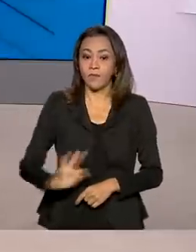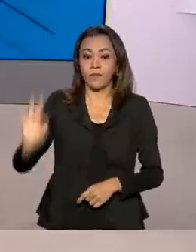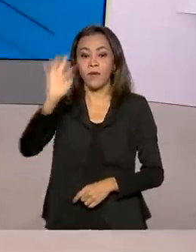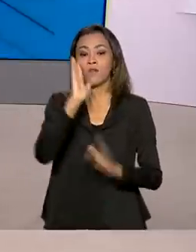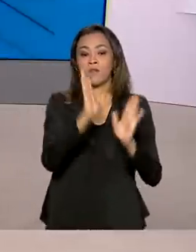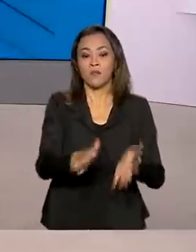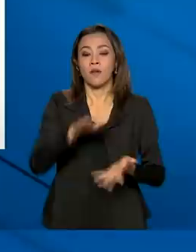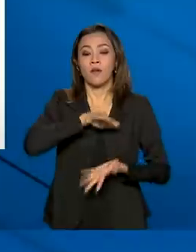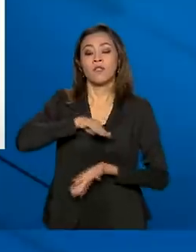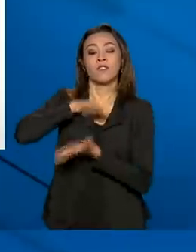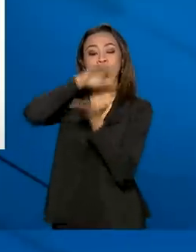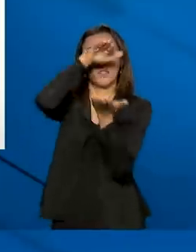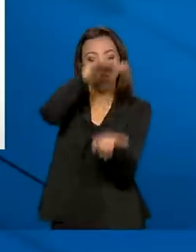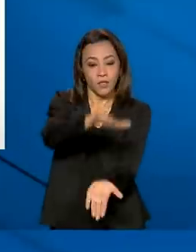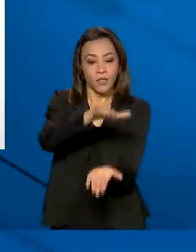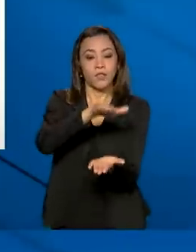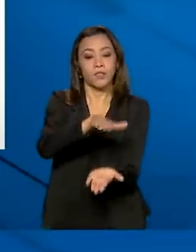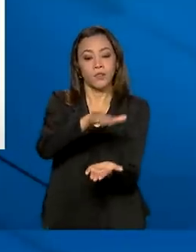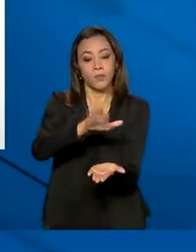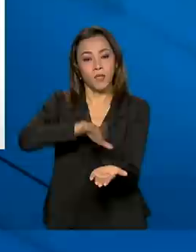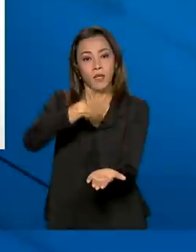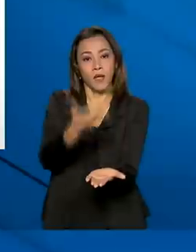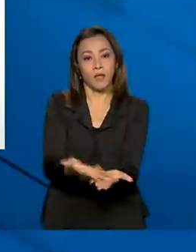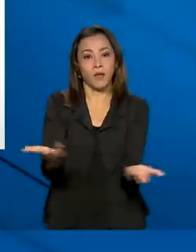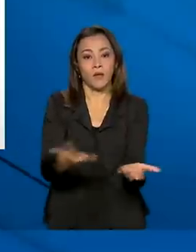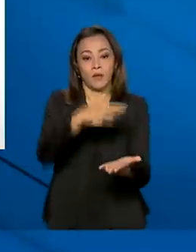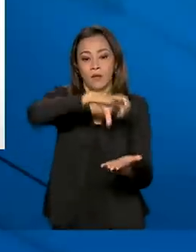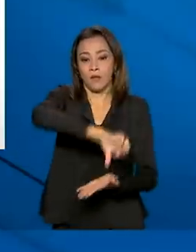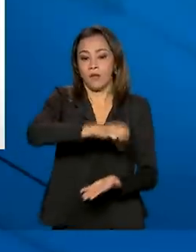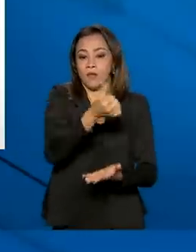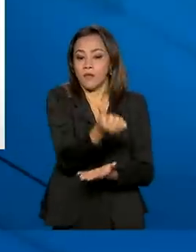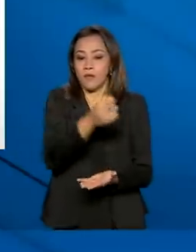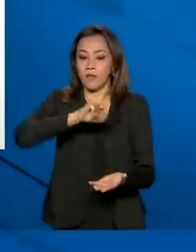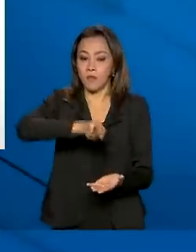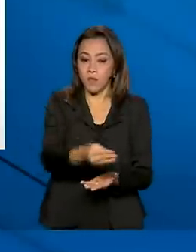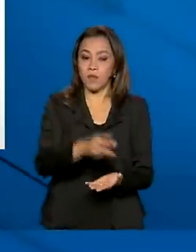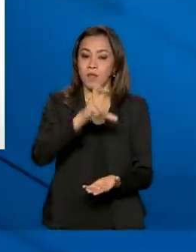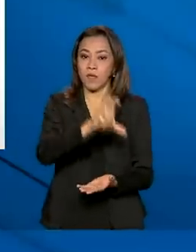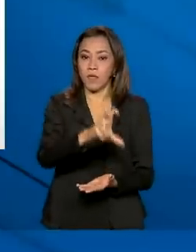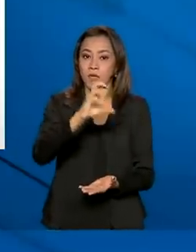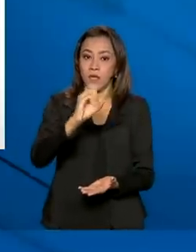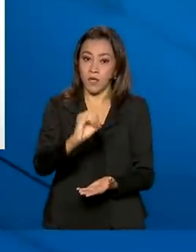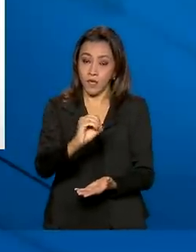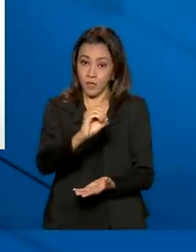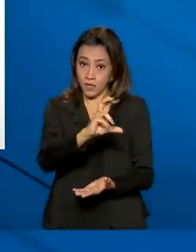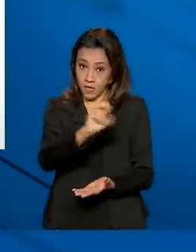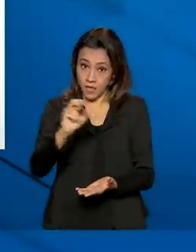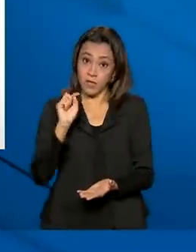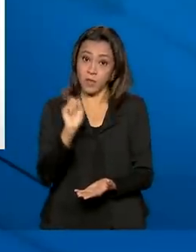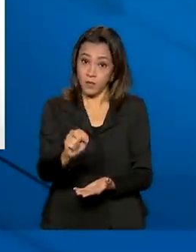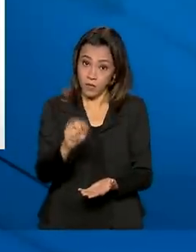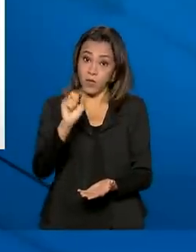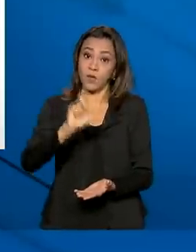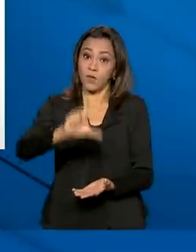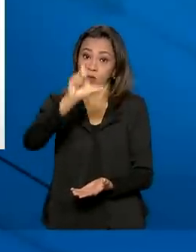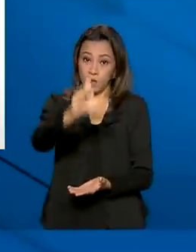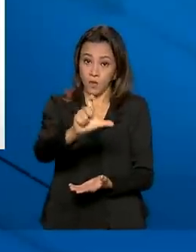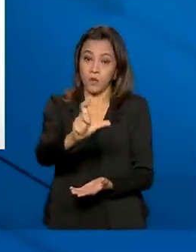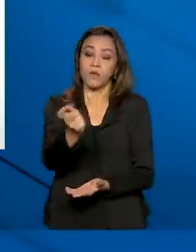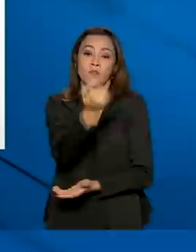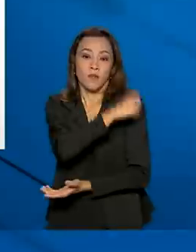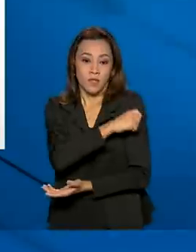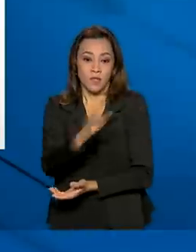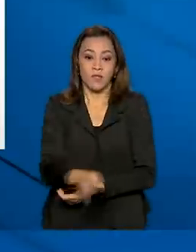distribuídas pelo Ministério da Saúde até agora 96 milhões e 500 mil doses de vacina contra a Covid-19.